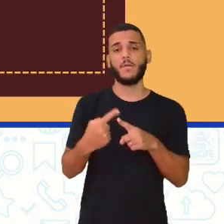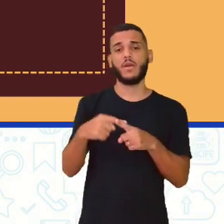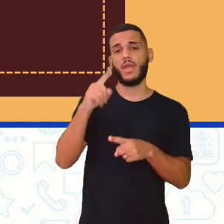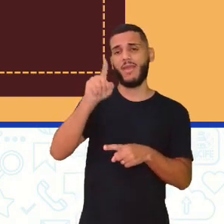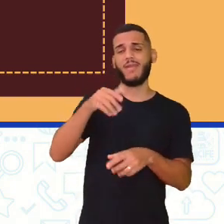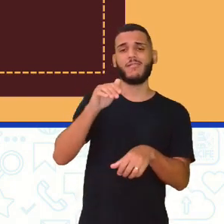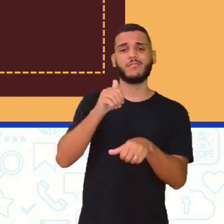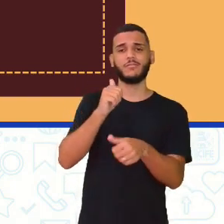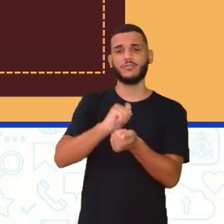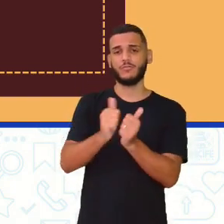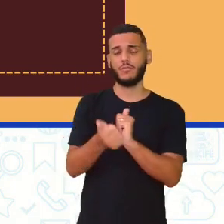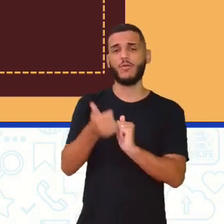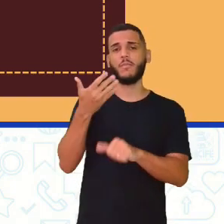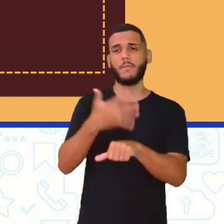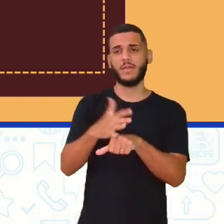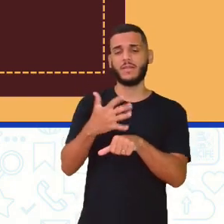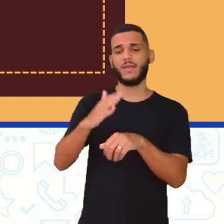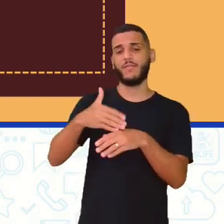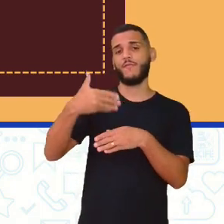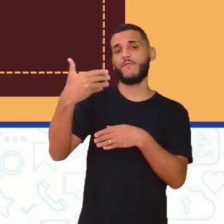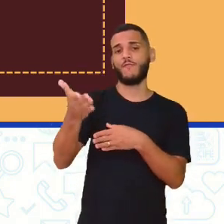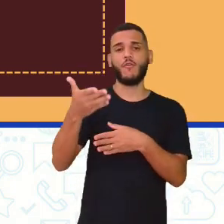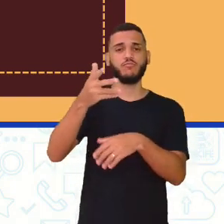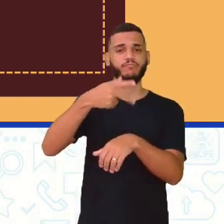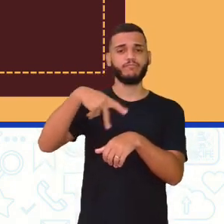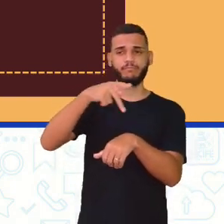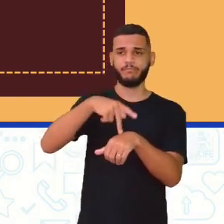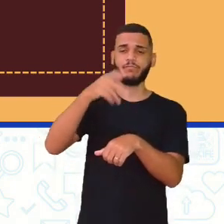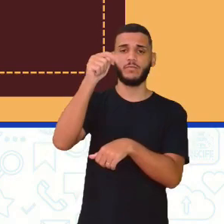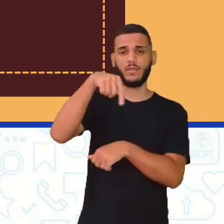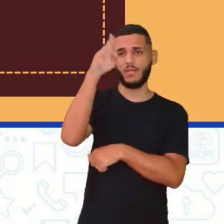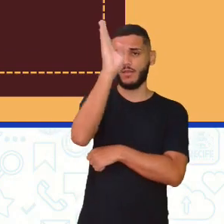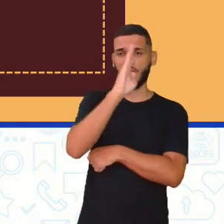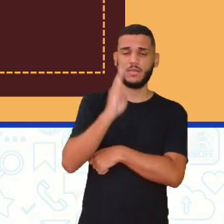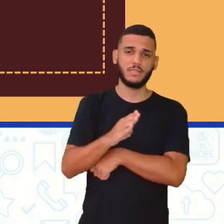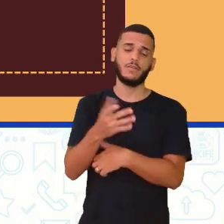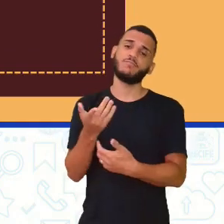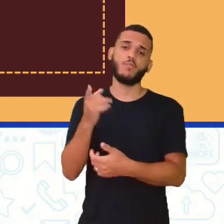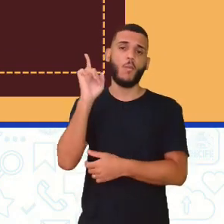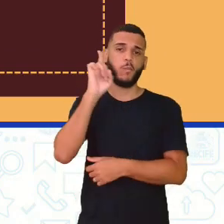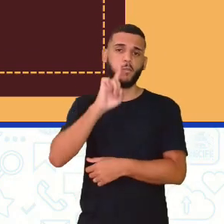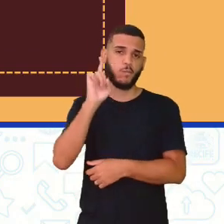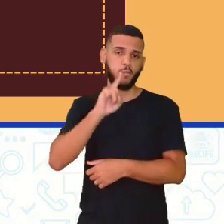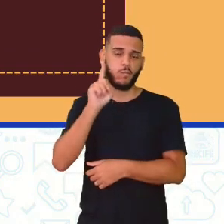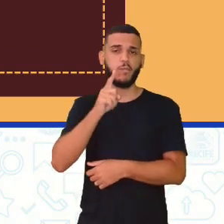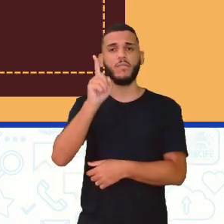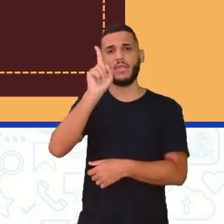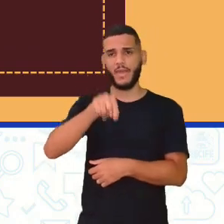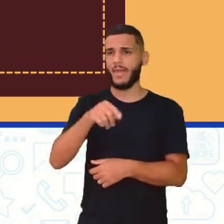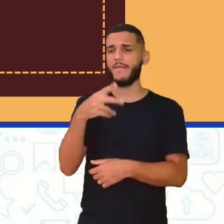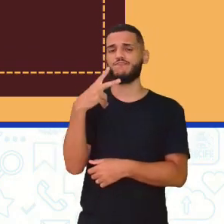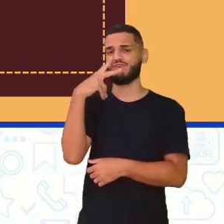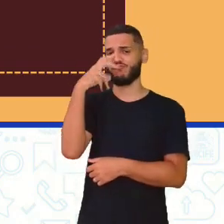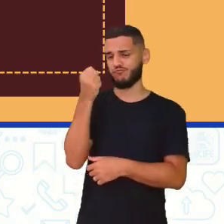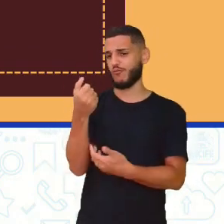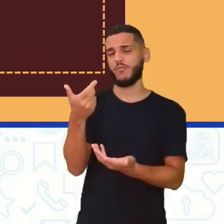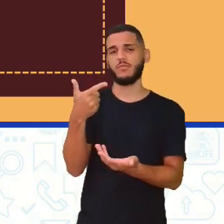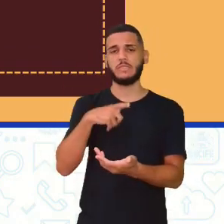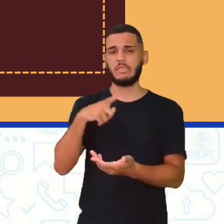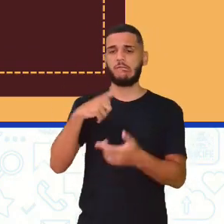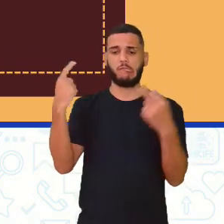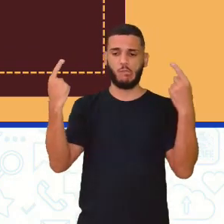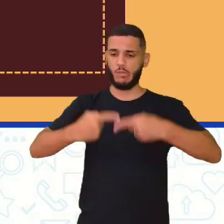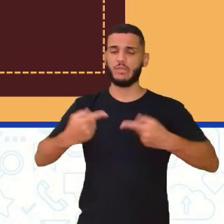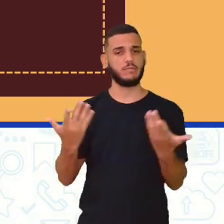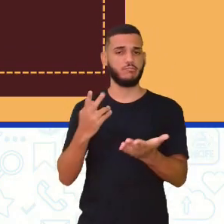né, fora do Brasil. Então, os Estados Unidos mesmo, o beisebol é aí fortíssimo, né? Então, ó, vejam que o